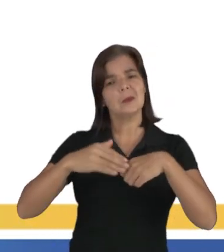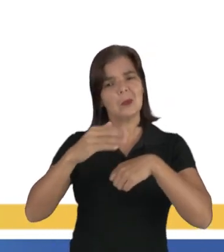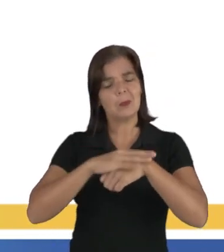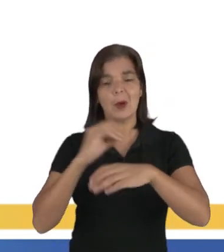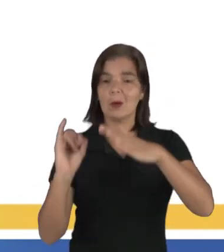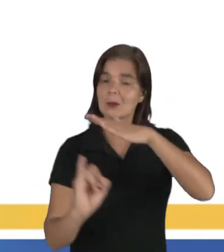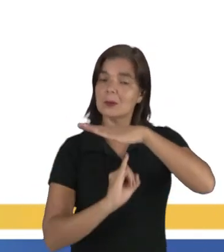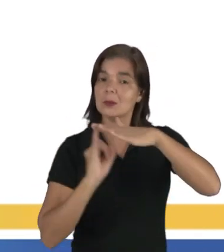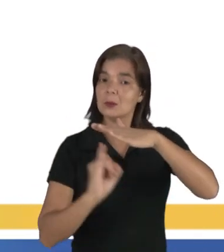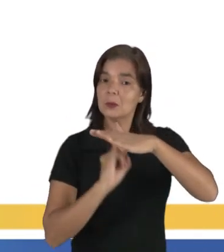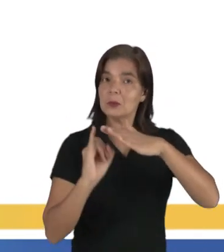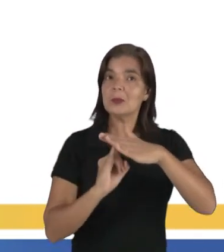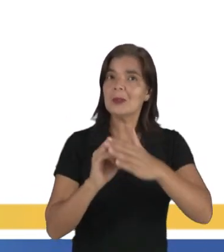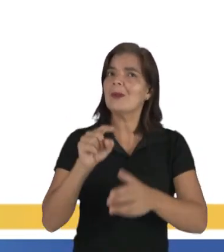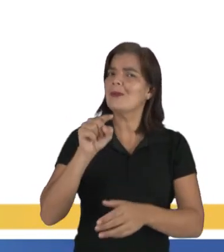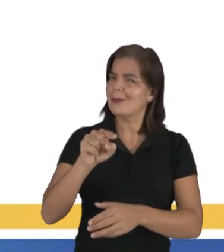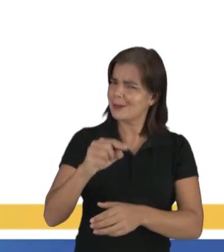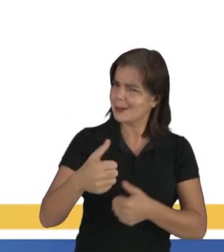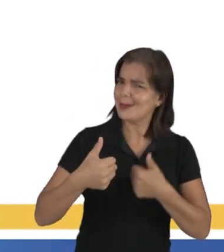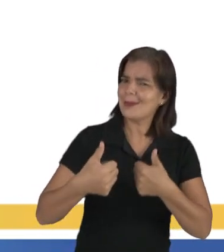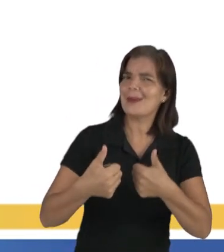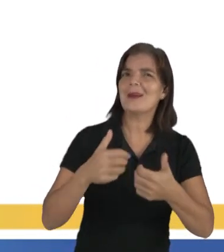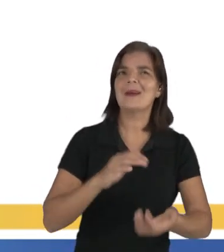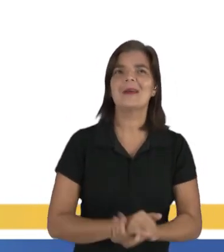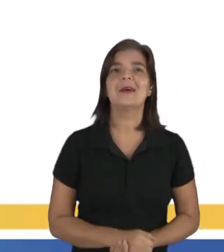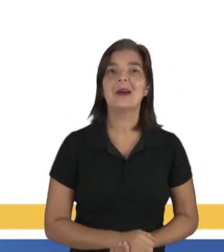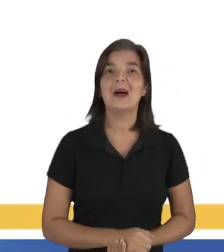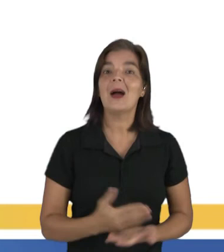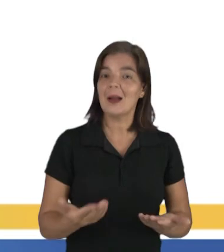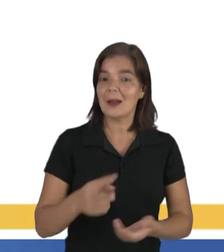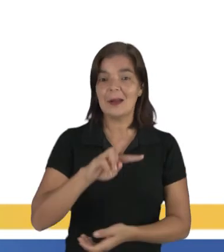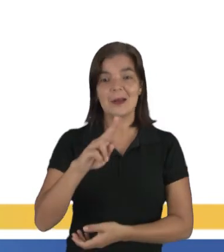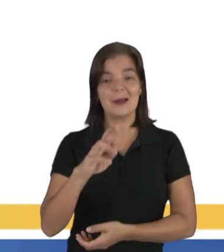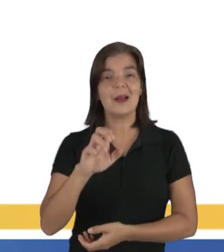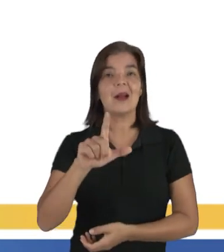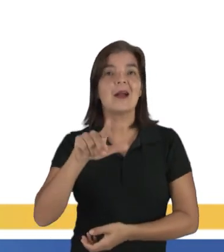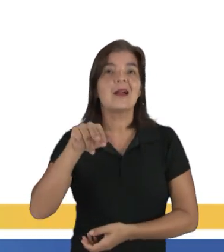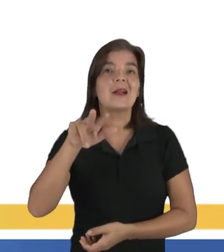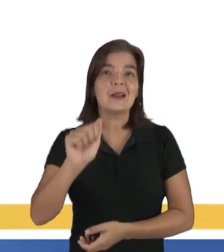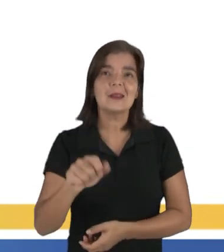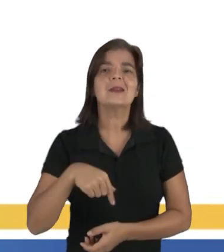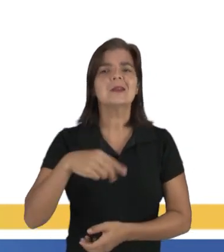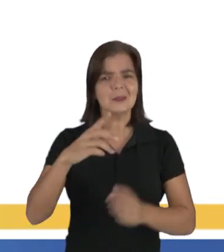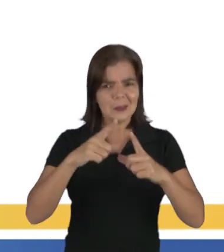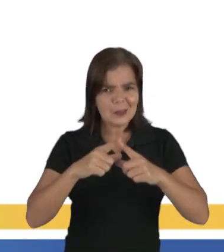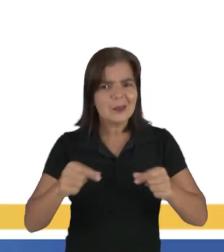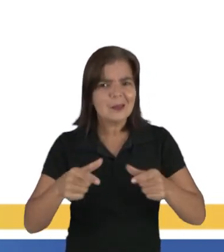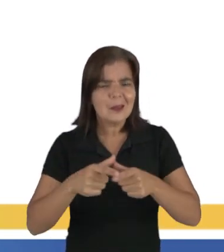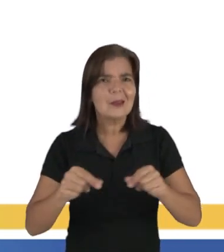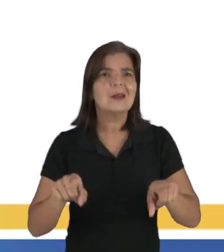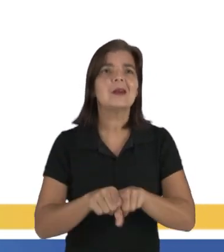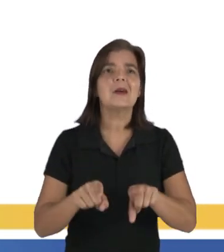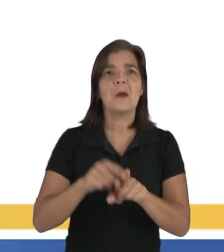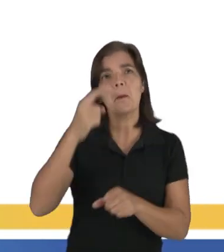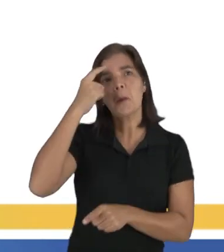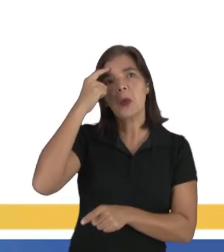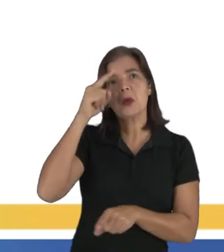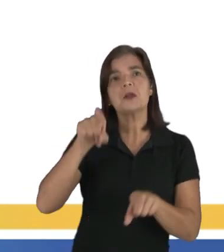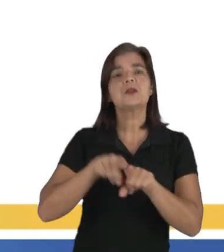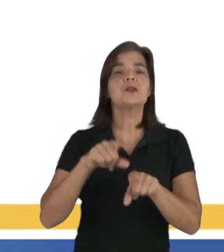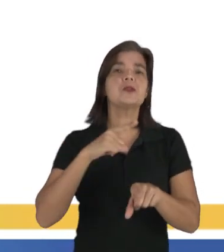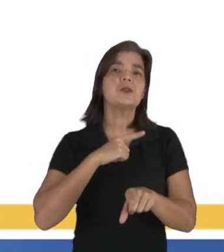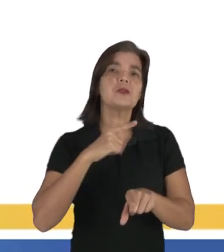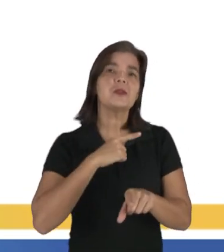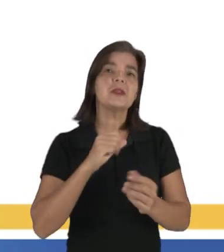informal. Julinho, é você, cara. Aqui é a Helena. Você está em Brasília? Pensei que você